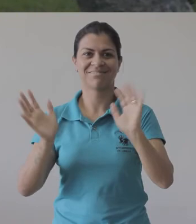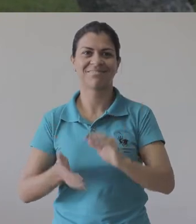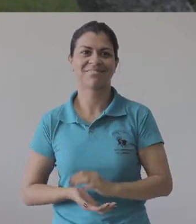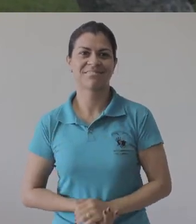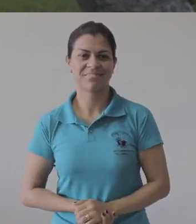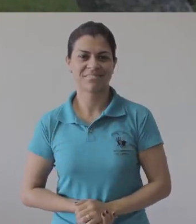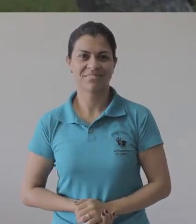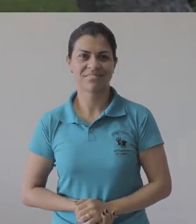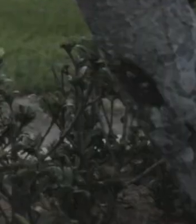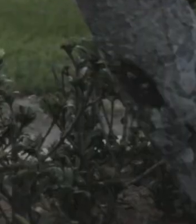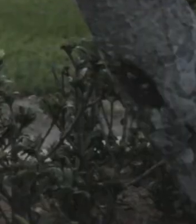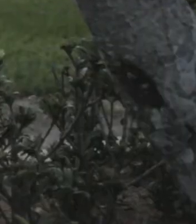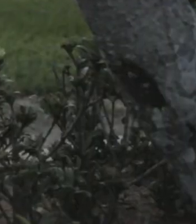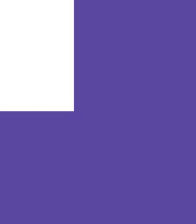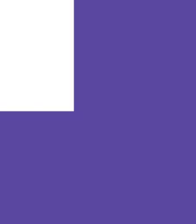a próxima!